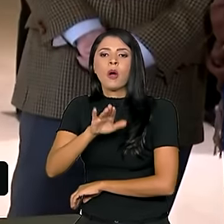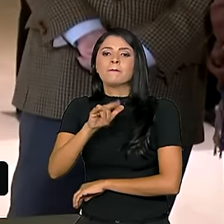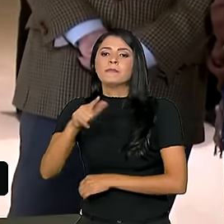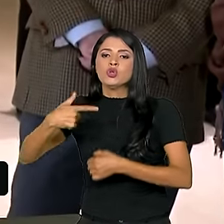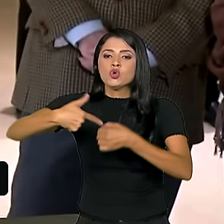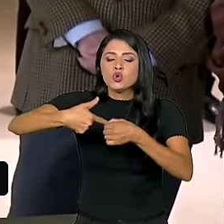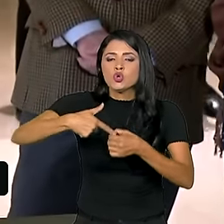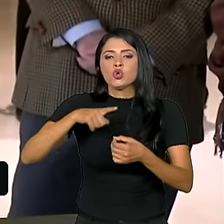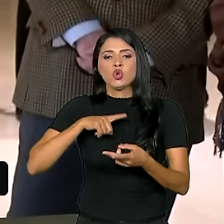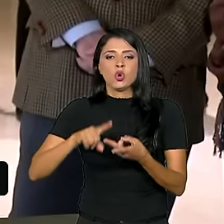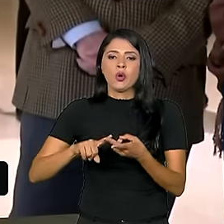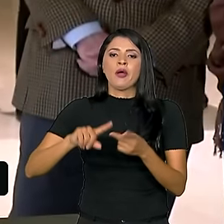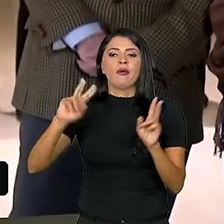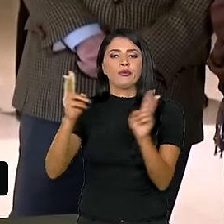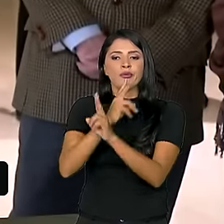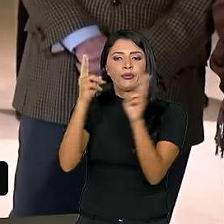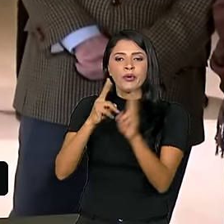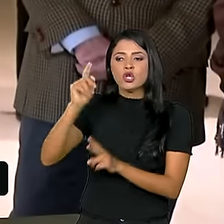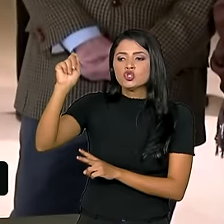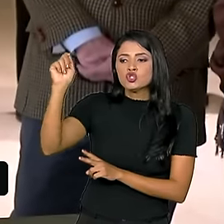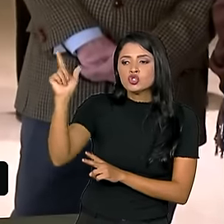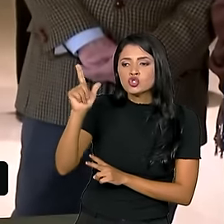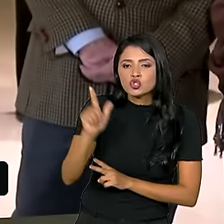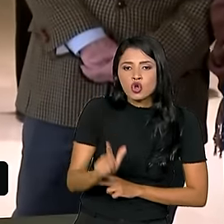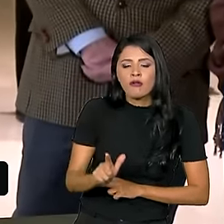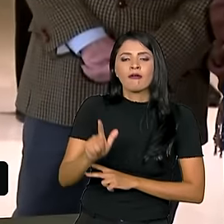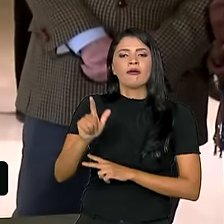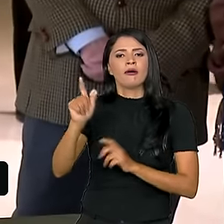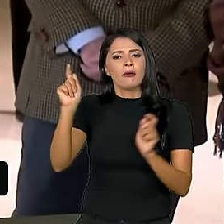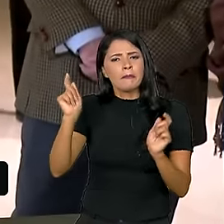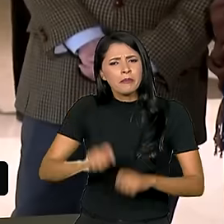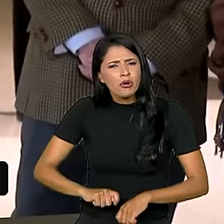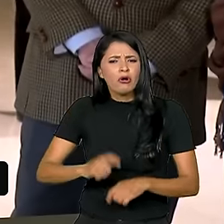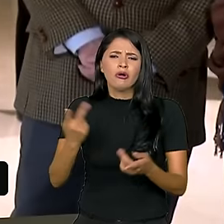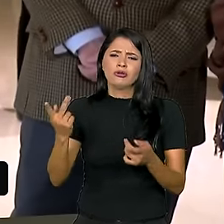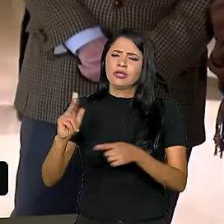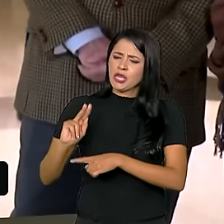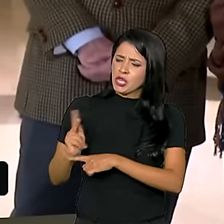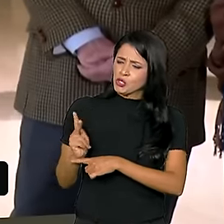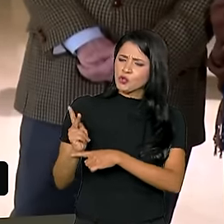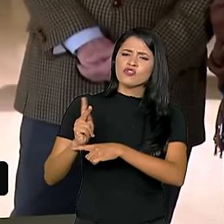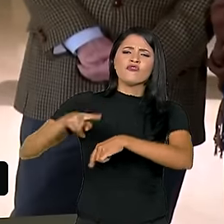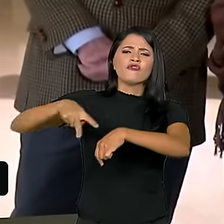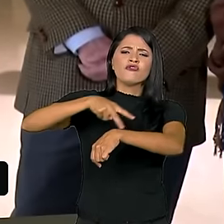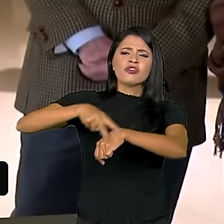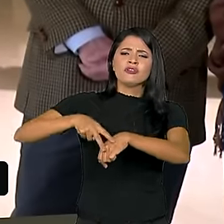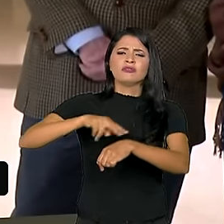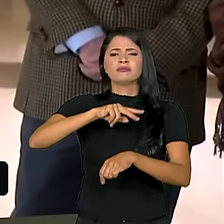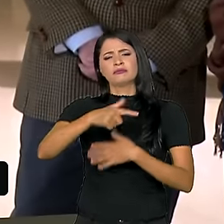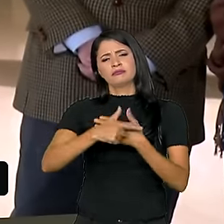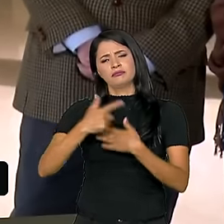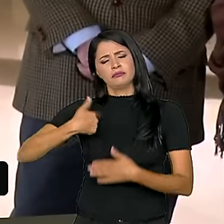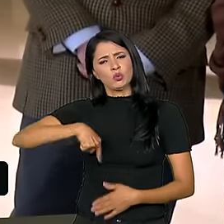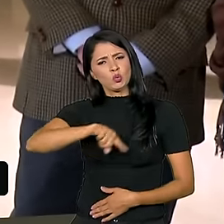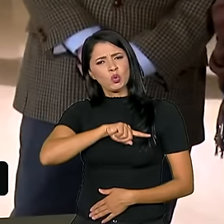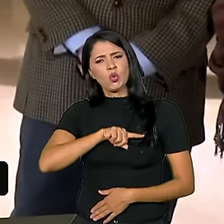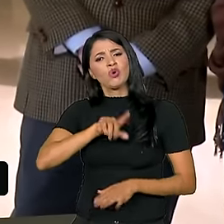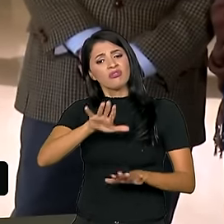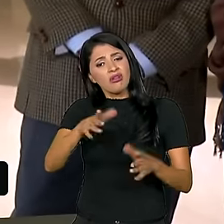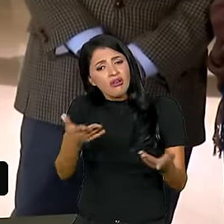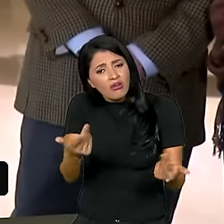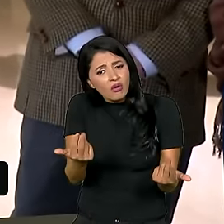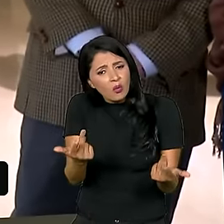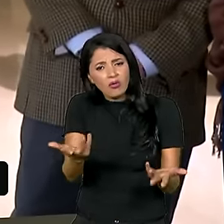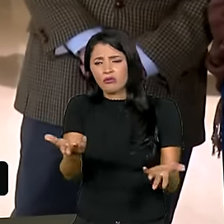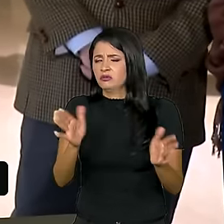a eólica, podem financiar o solar, podem financiar, sabe, hidrogênio verde. Esse é o nosso papel. Esse